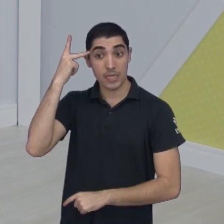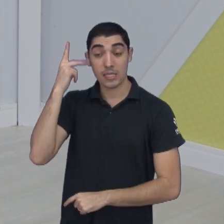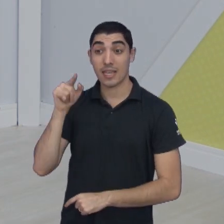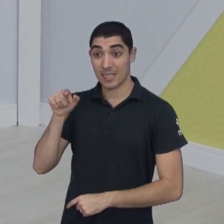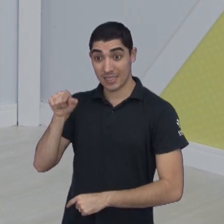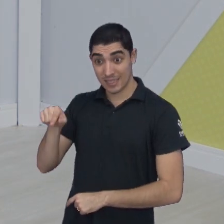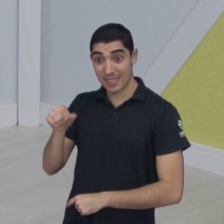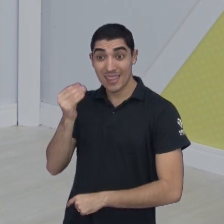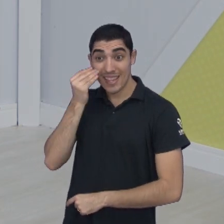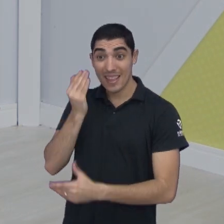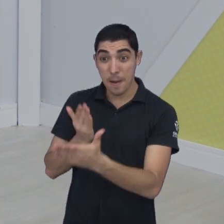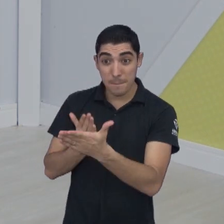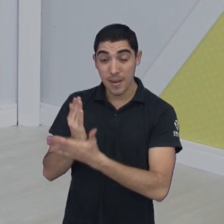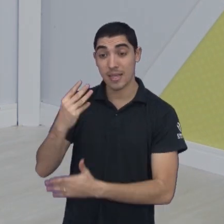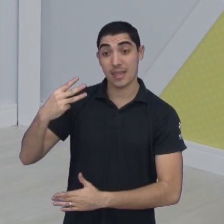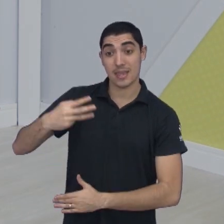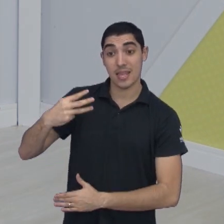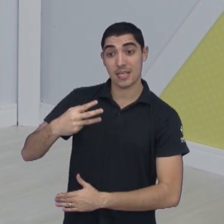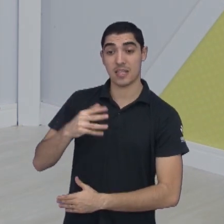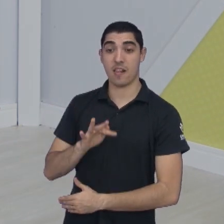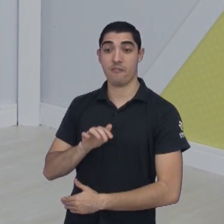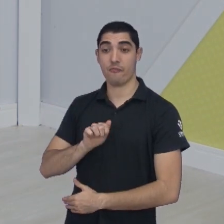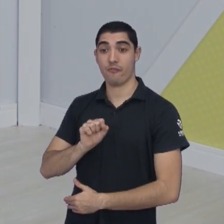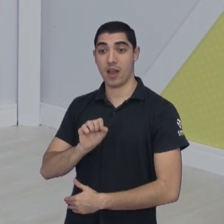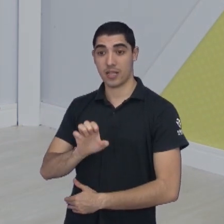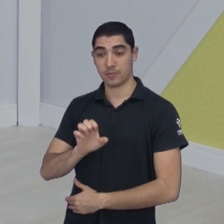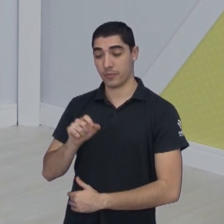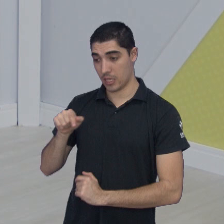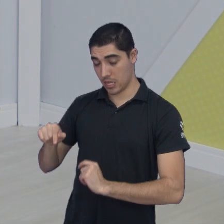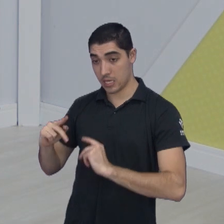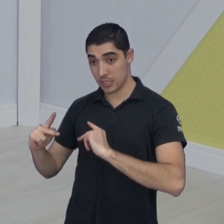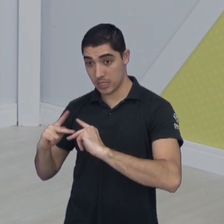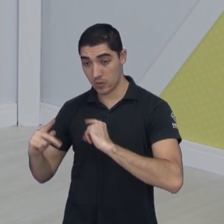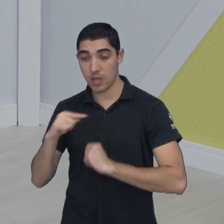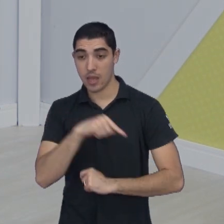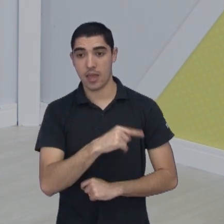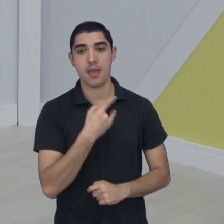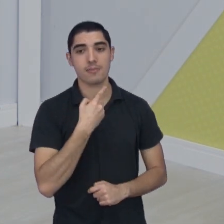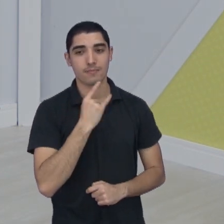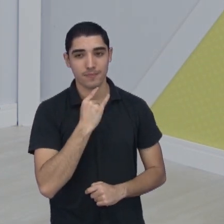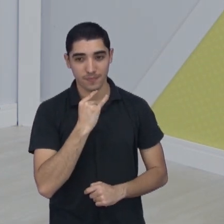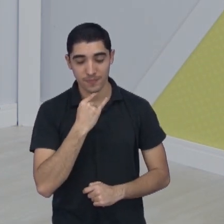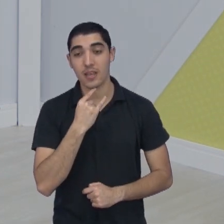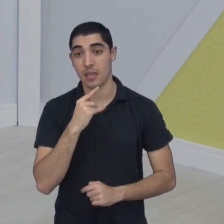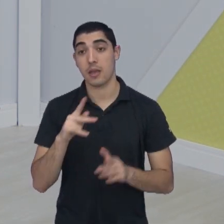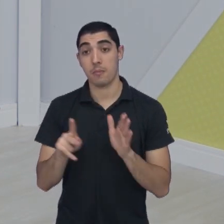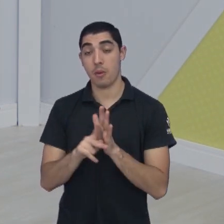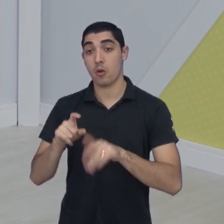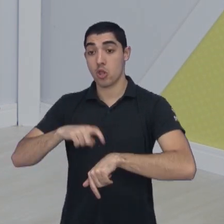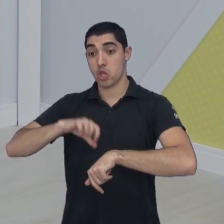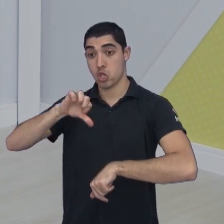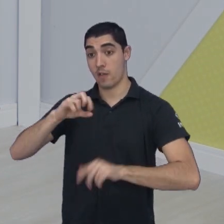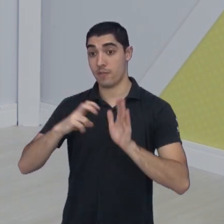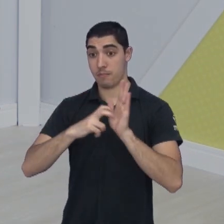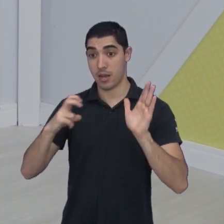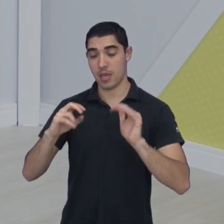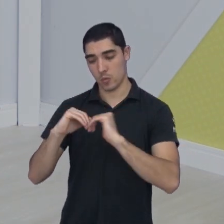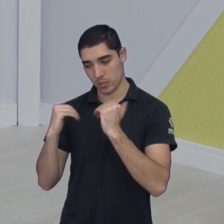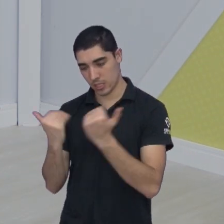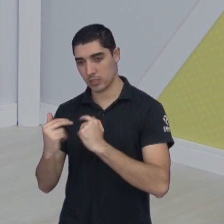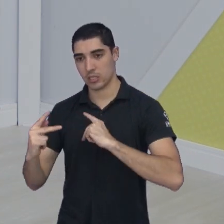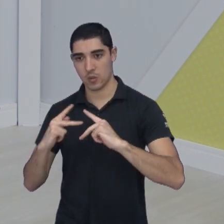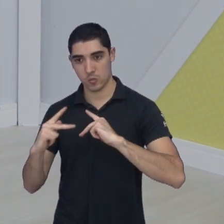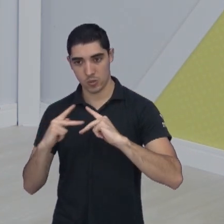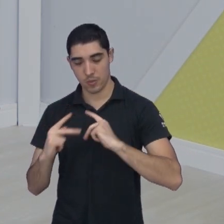vaga para a terceira fase da competição. São José encara o 15 de Piracicaba no Martins Pereira às 9 da manhã e precisa vencer o Inhoquim,